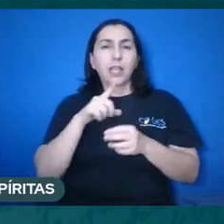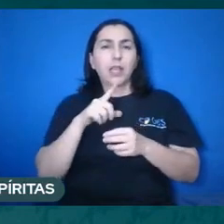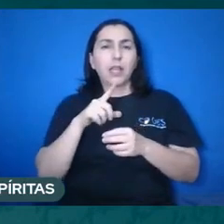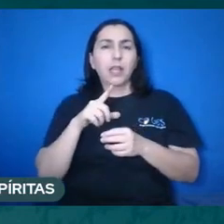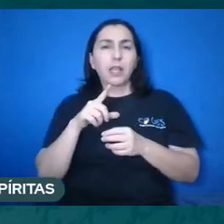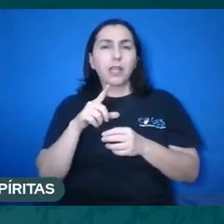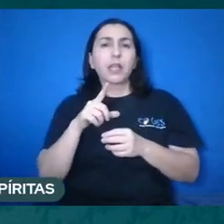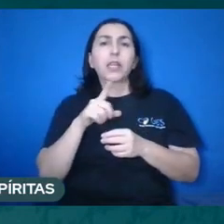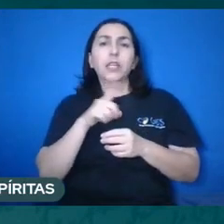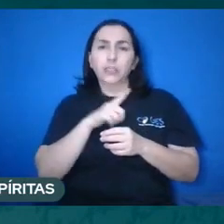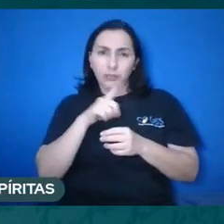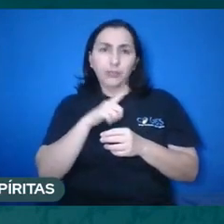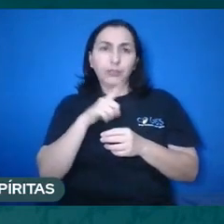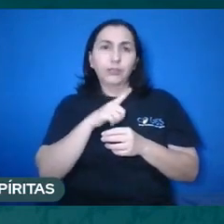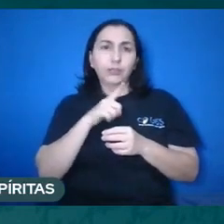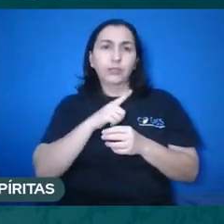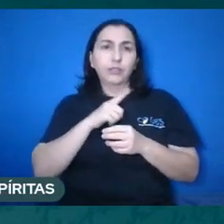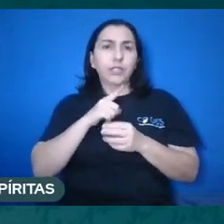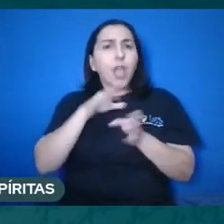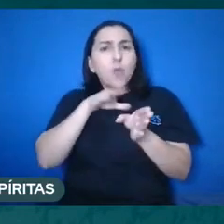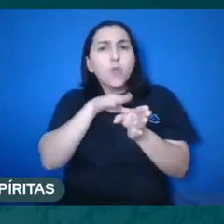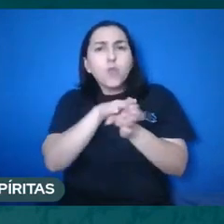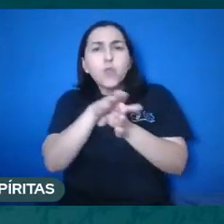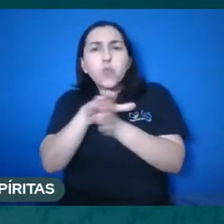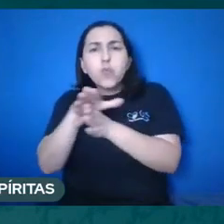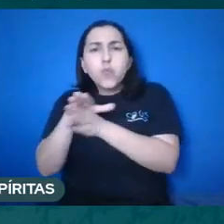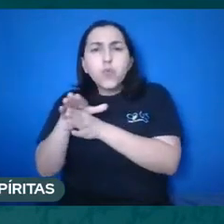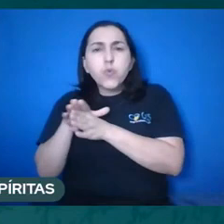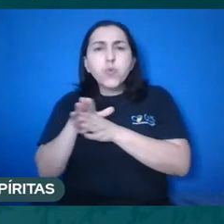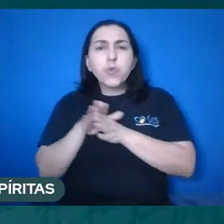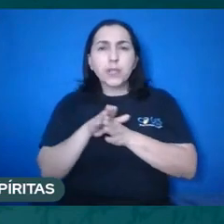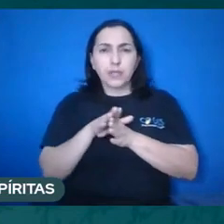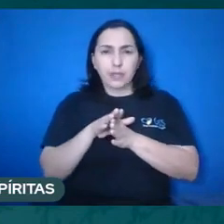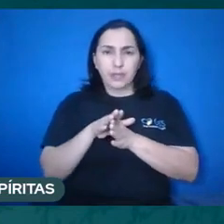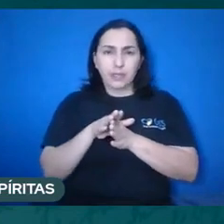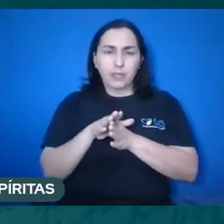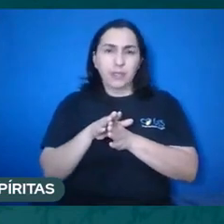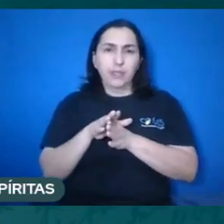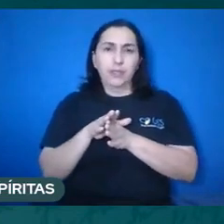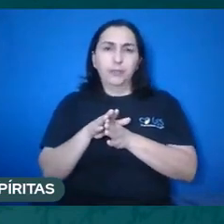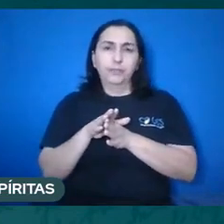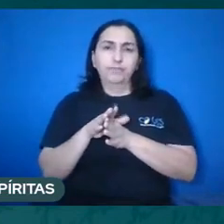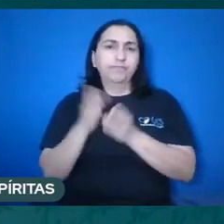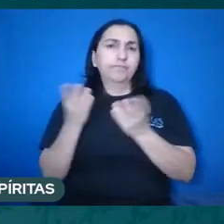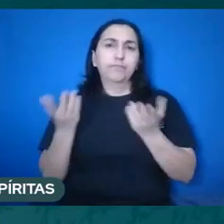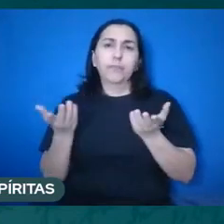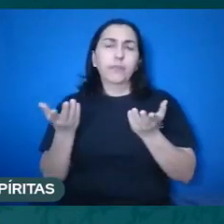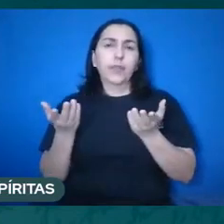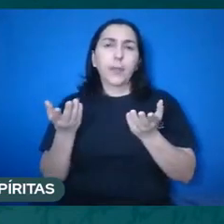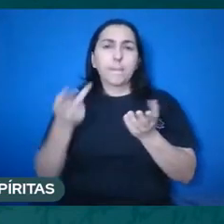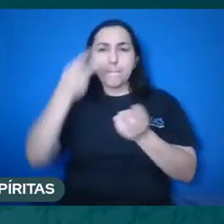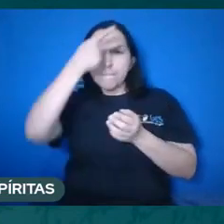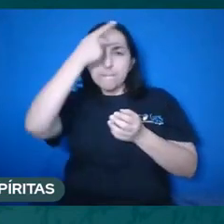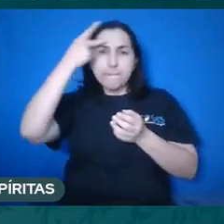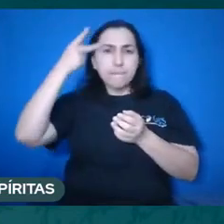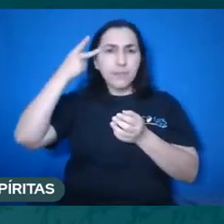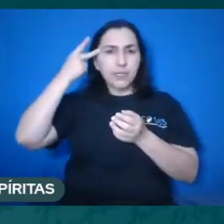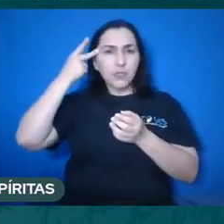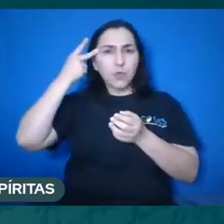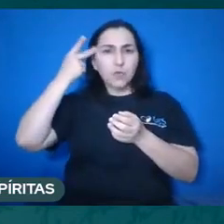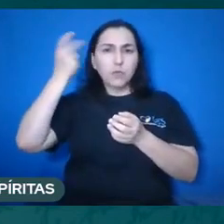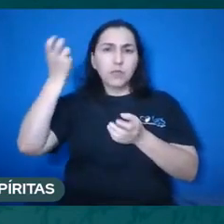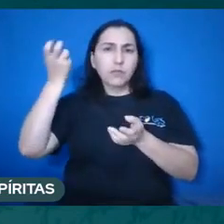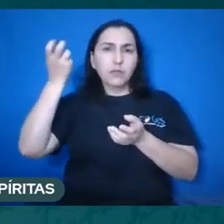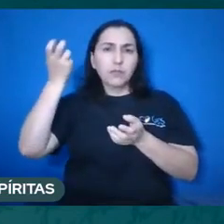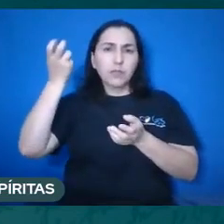trazia as orientações que muitas vezes falava pelas